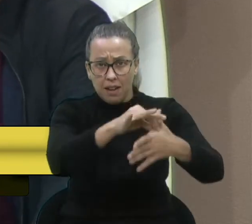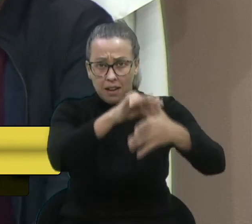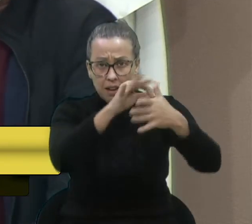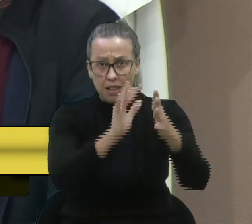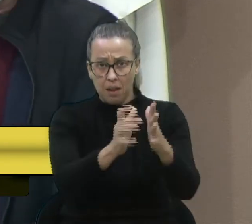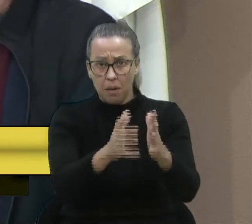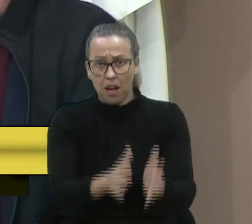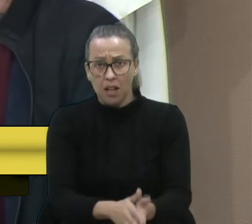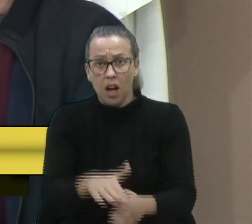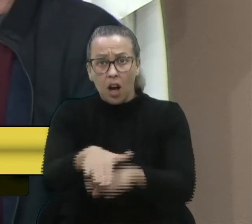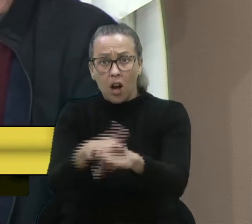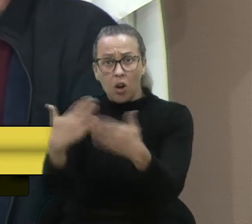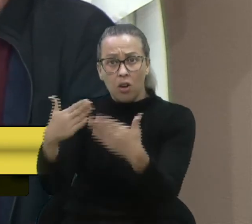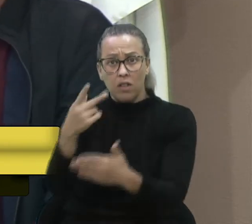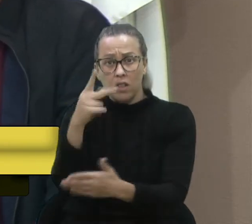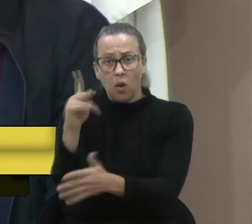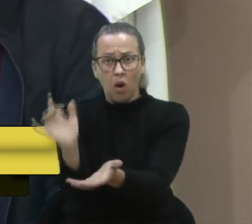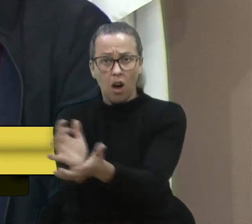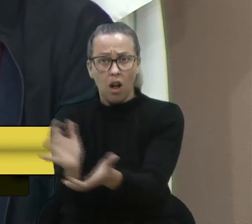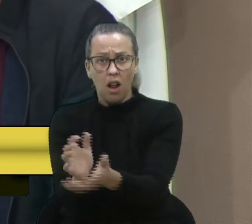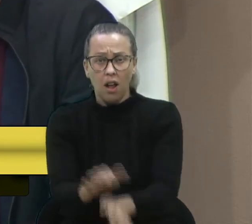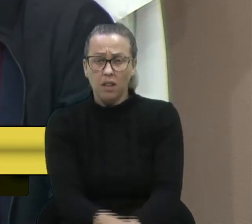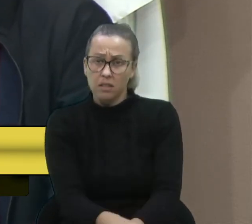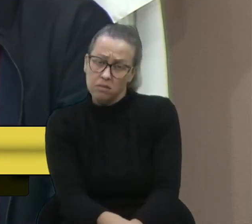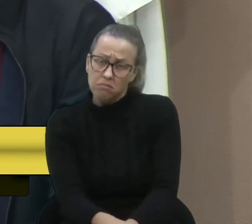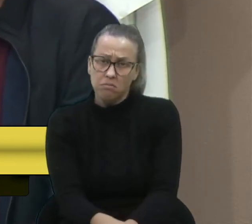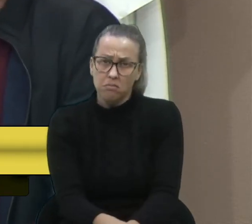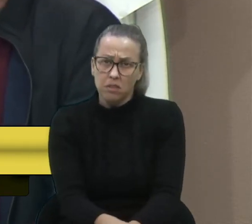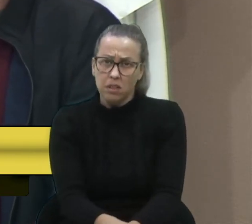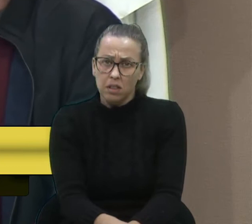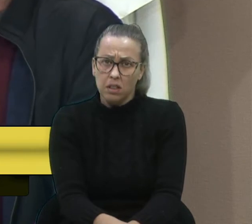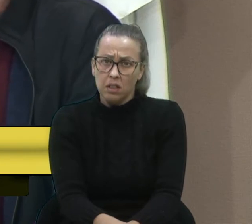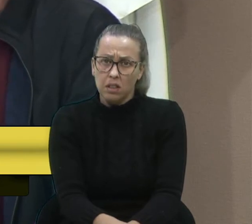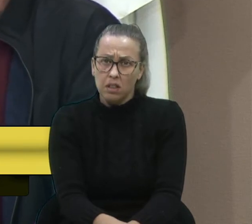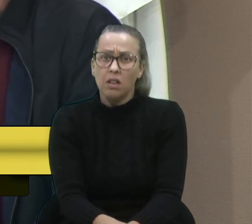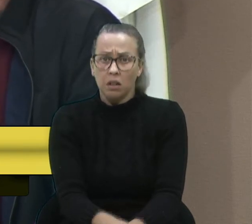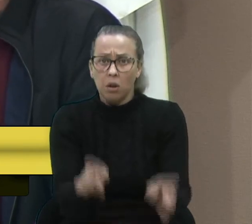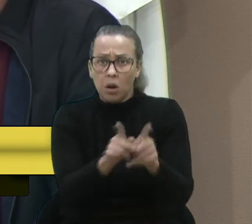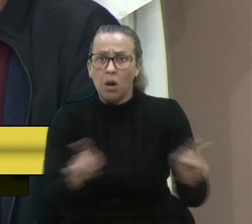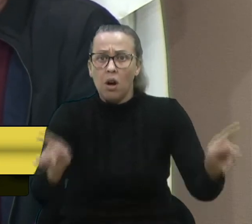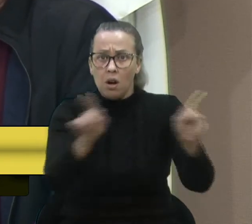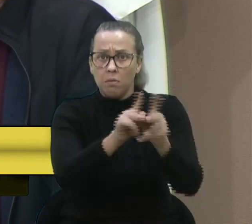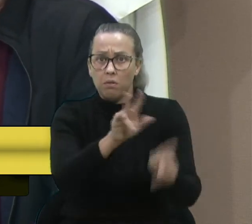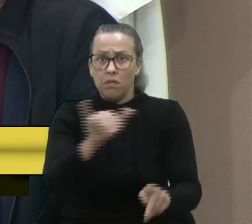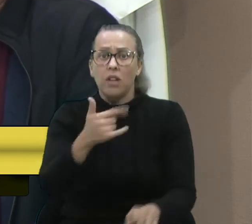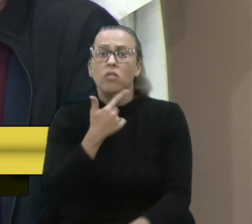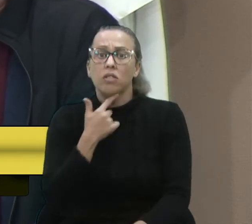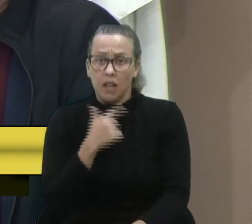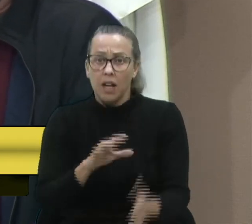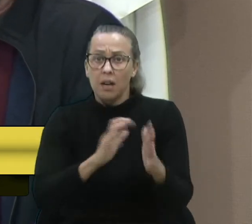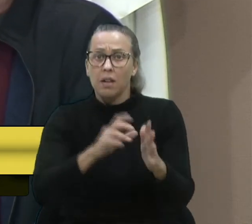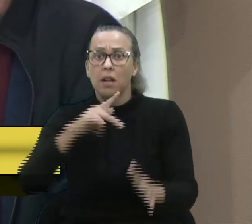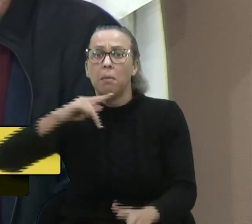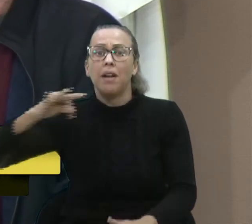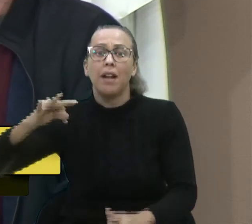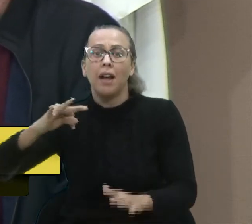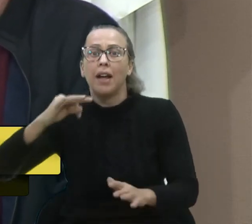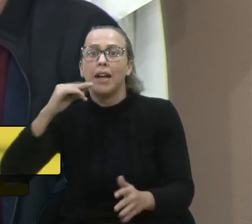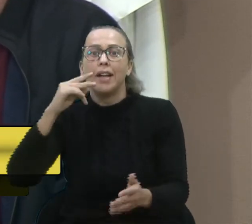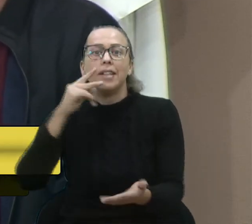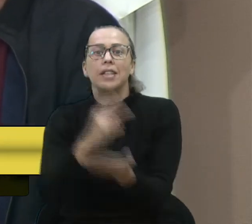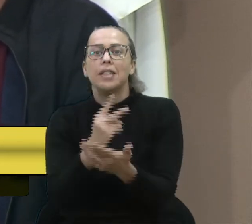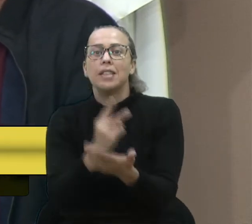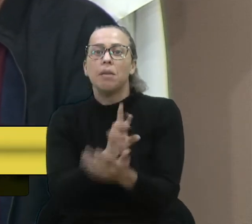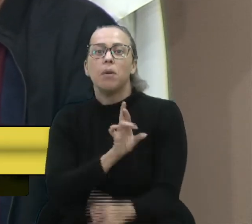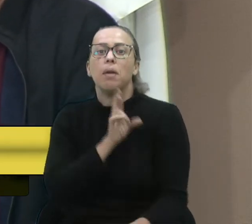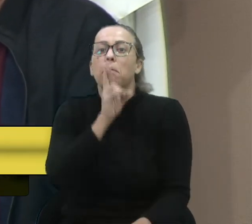que converse com os seus colegas e que eu acho que o povo vai gostar de ouvir que a bancada do PT, que tanto representa,